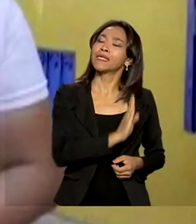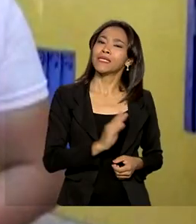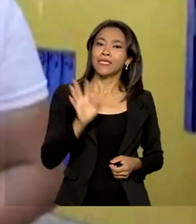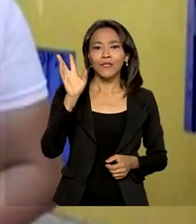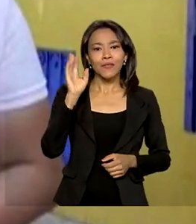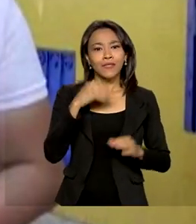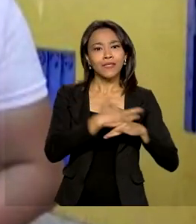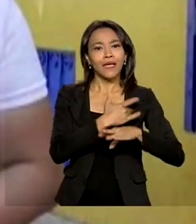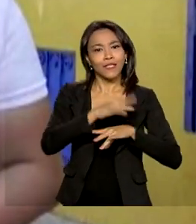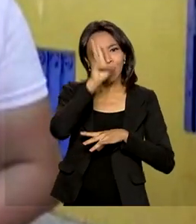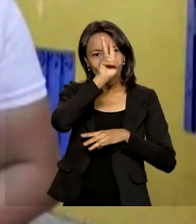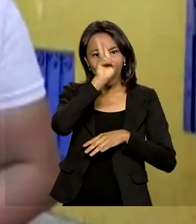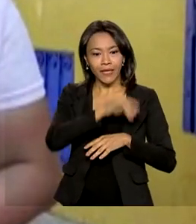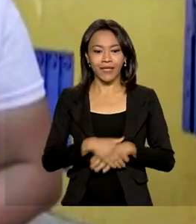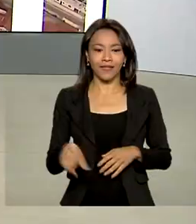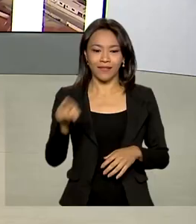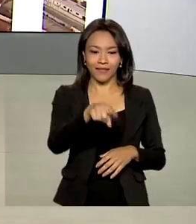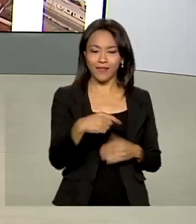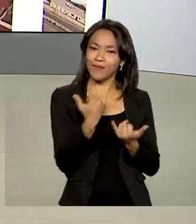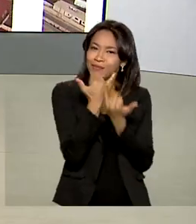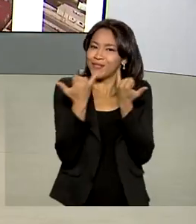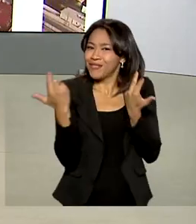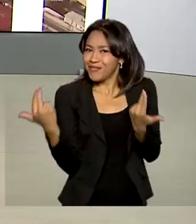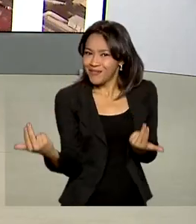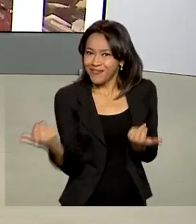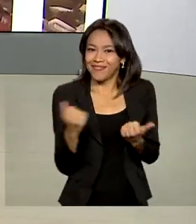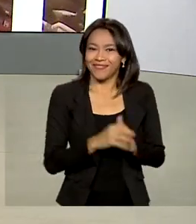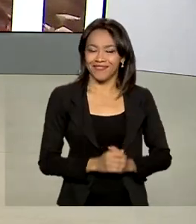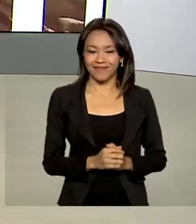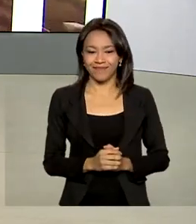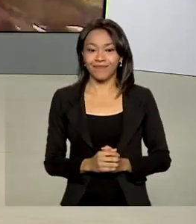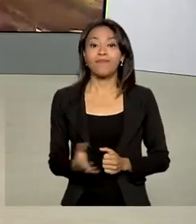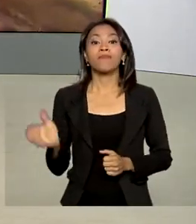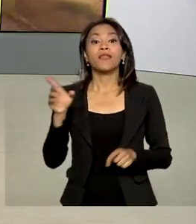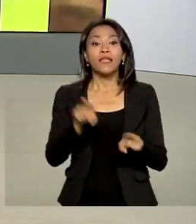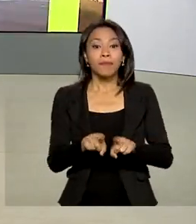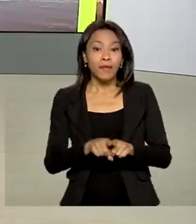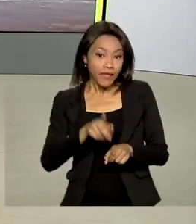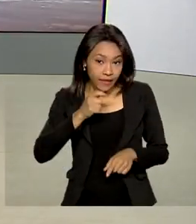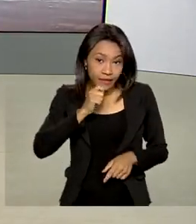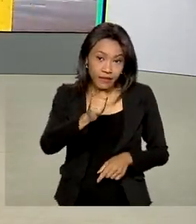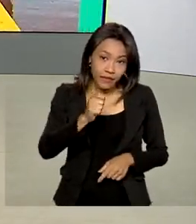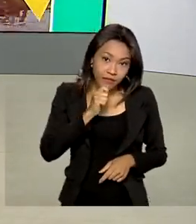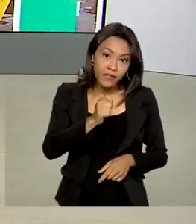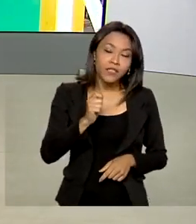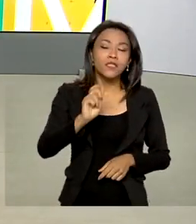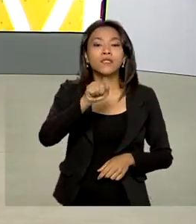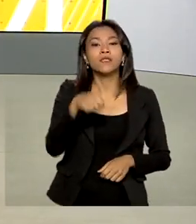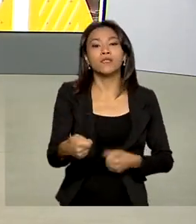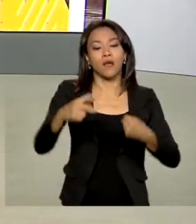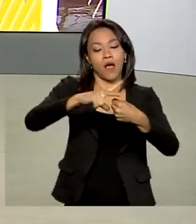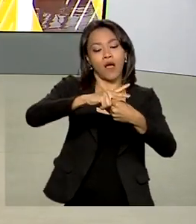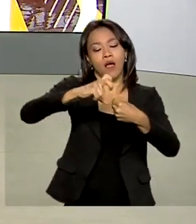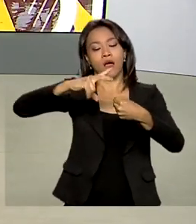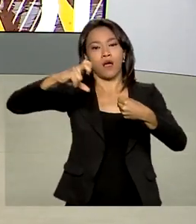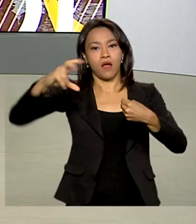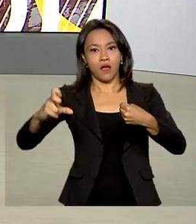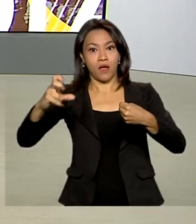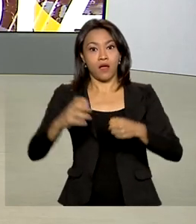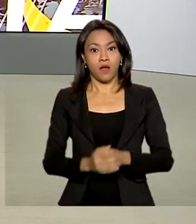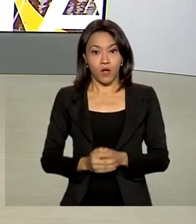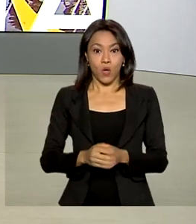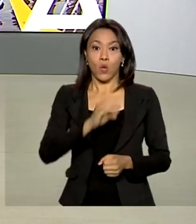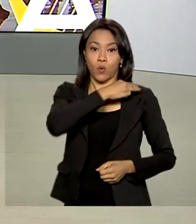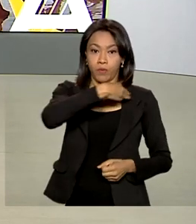Somos países humanos. Em entrevista ao programa de Rádio à Voz do Brasil, o ministro das